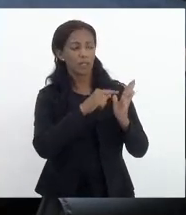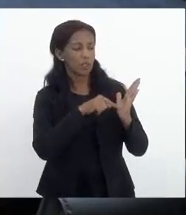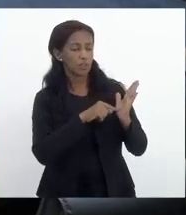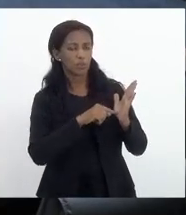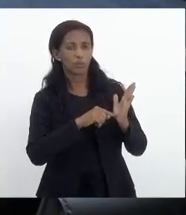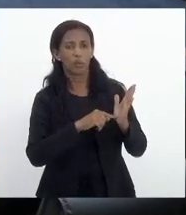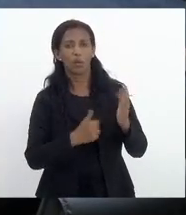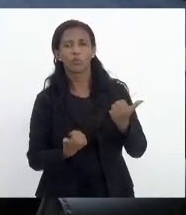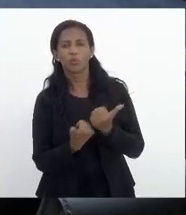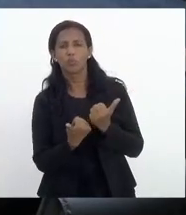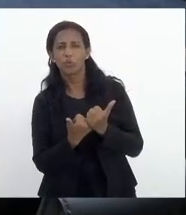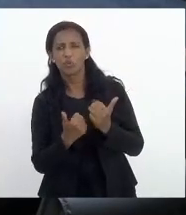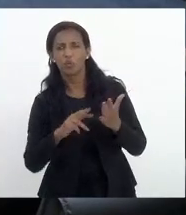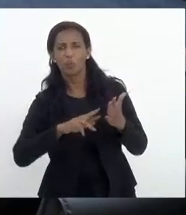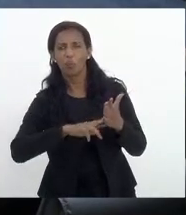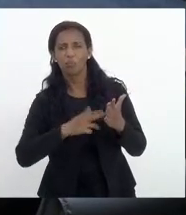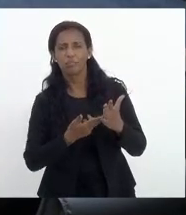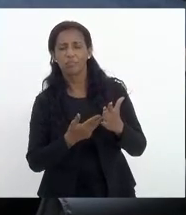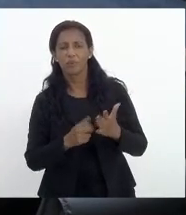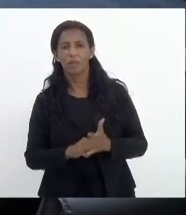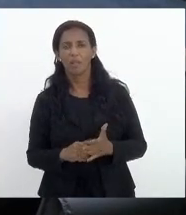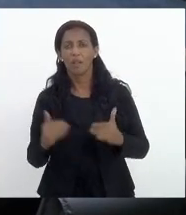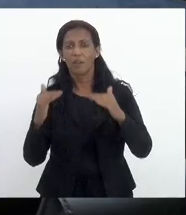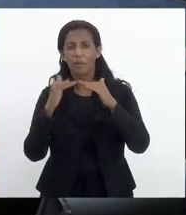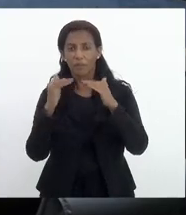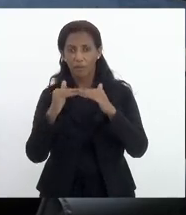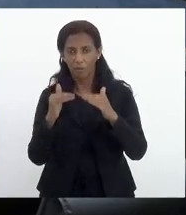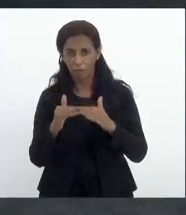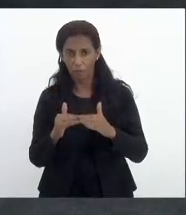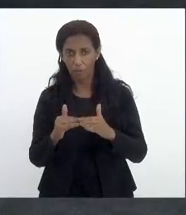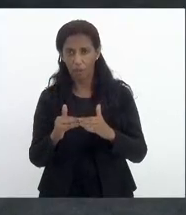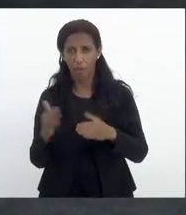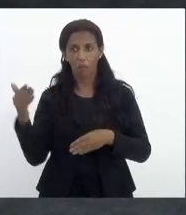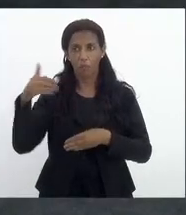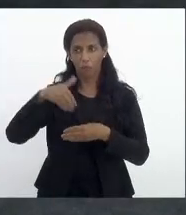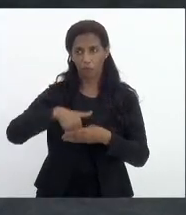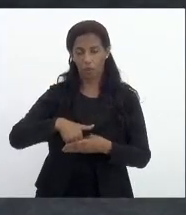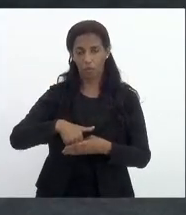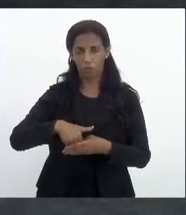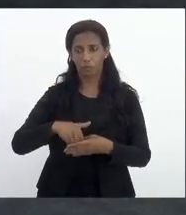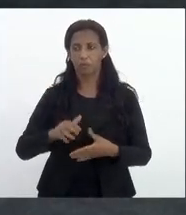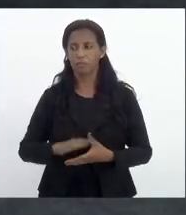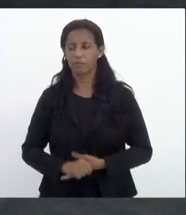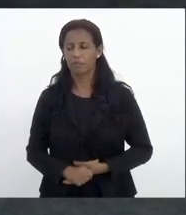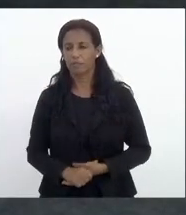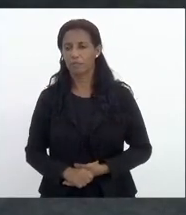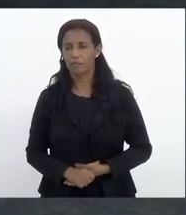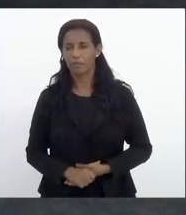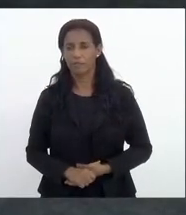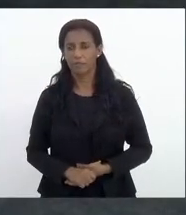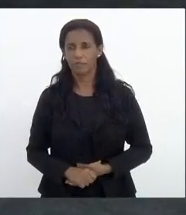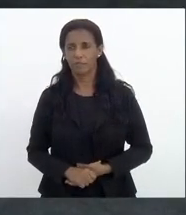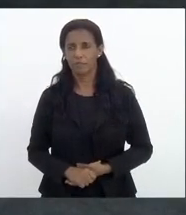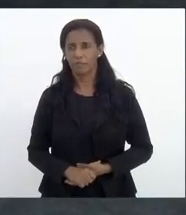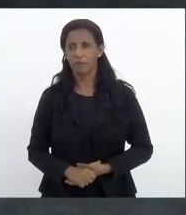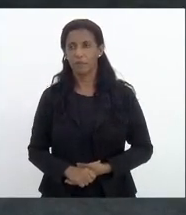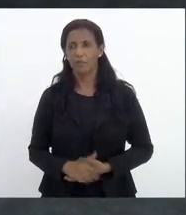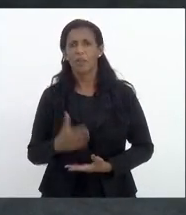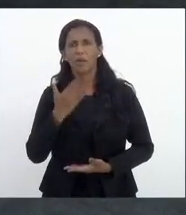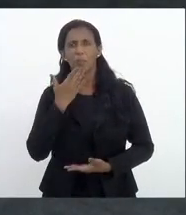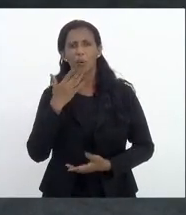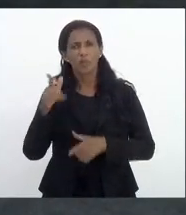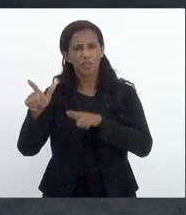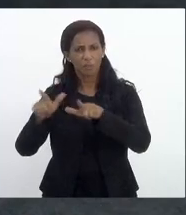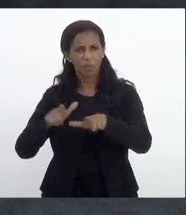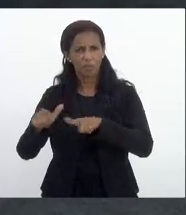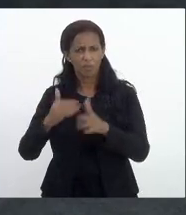substitutivo senhor presidente explico porque favorar é favorar ao voto se eles puder chamar os trabalhos à ordem